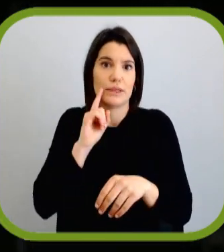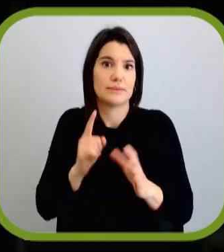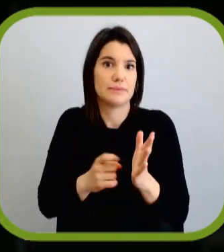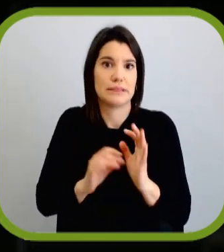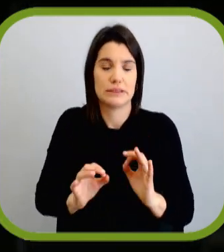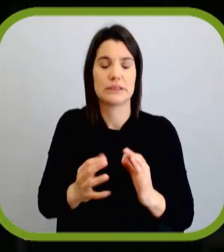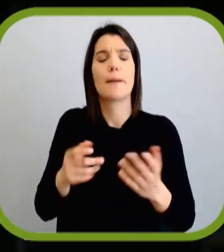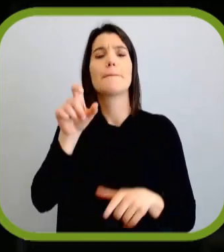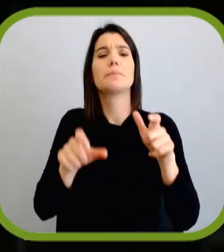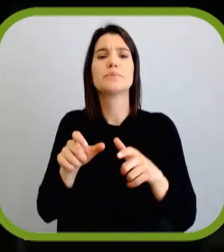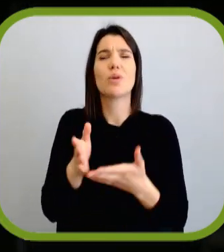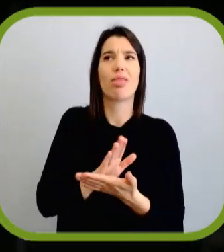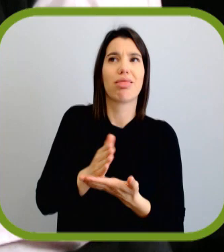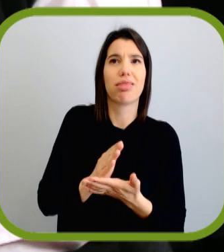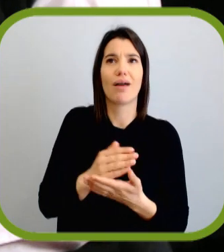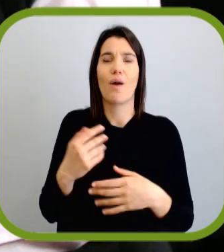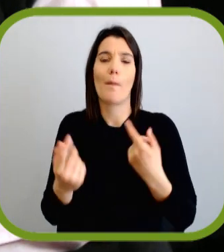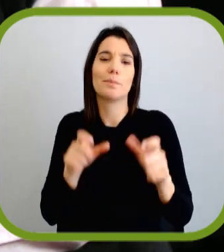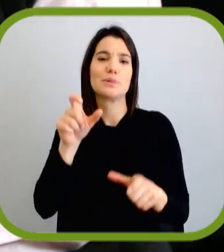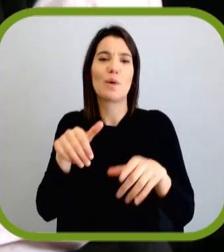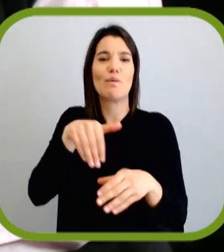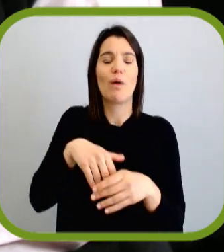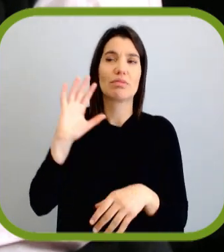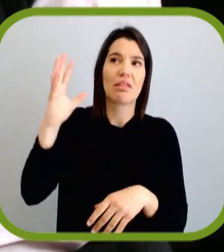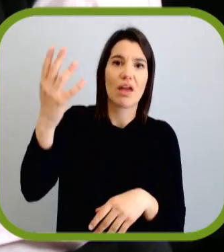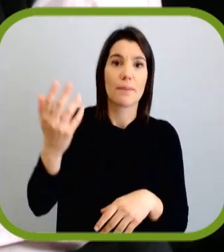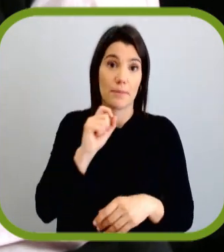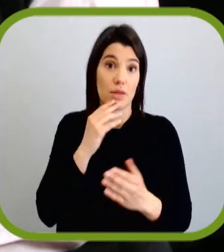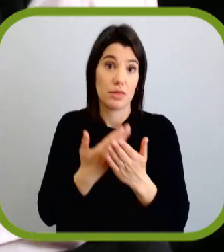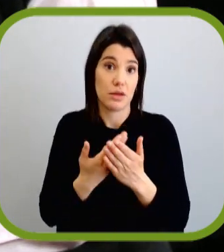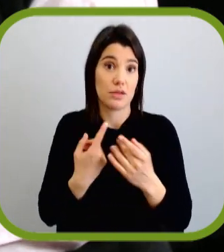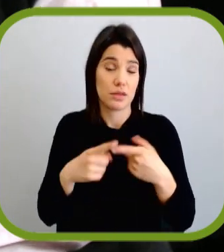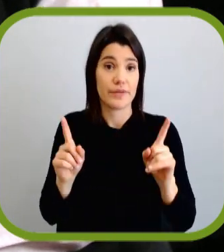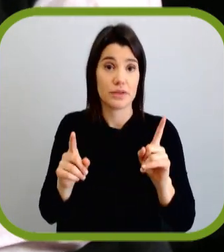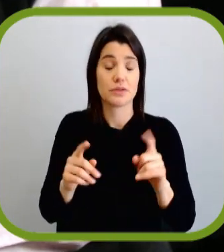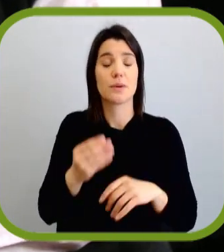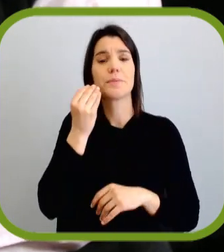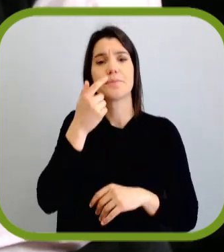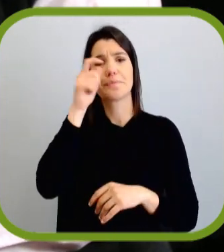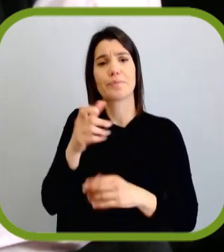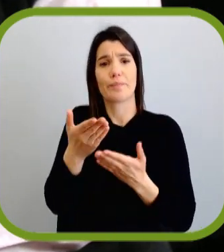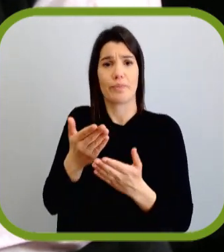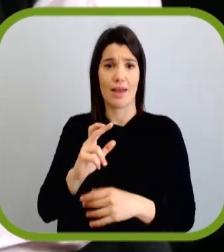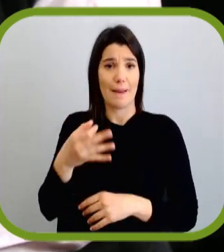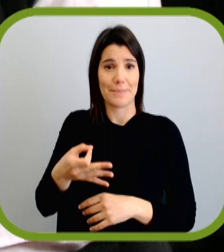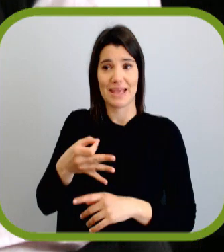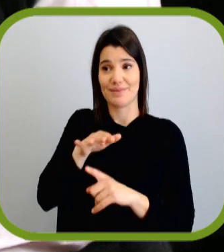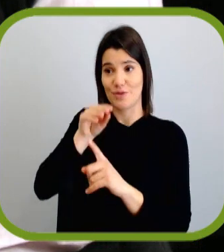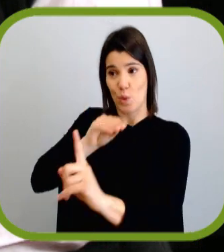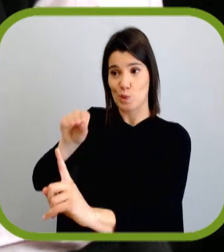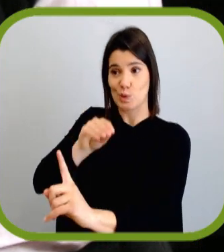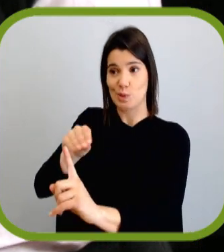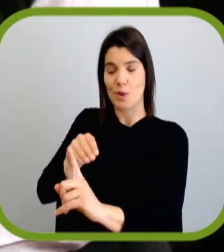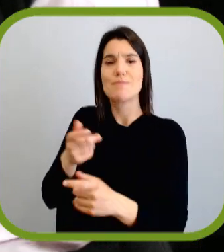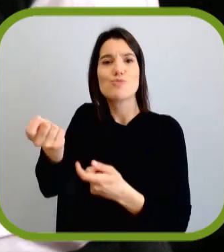sabemos, e, por isso, os eleitores indecisos e os ocasionais podem mesmo vir a fazer a diferença. Como pode um consultor de relações públicas